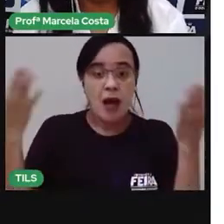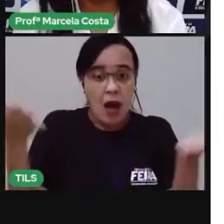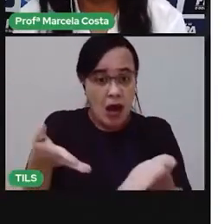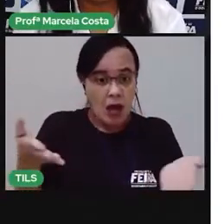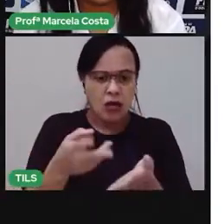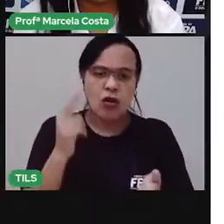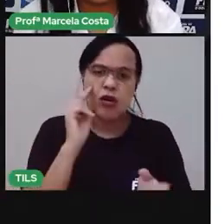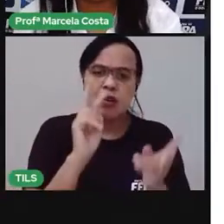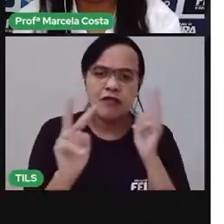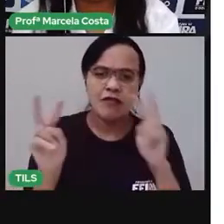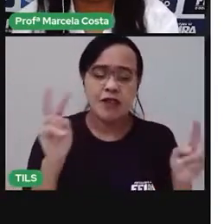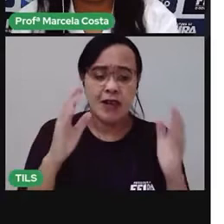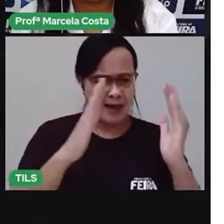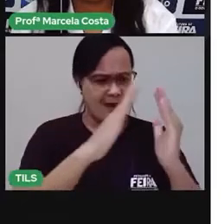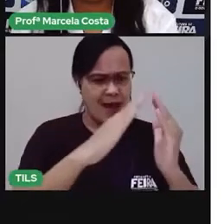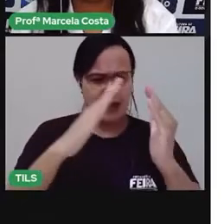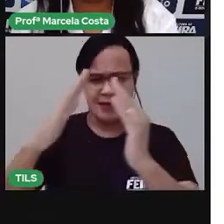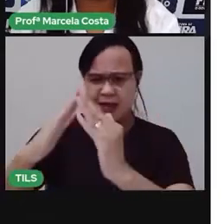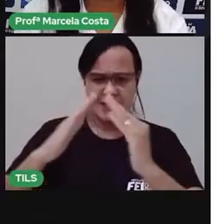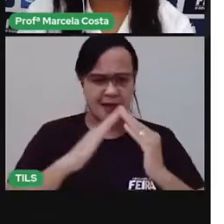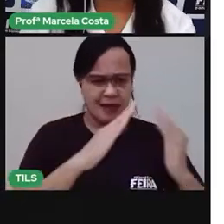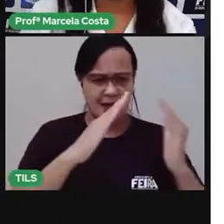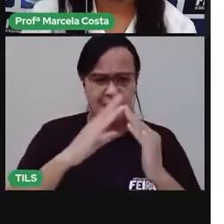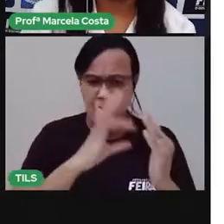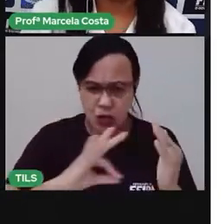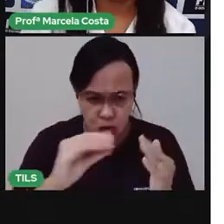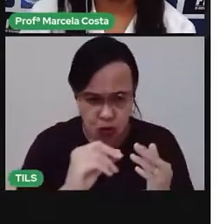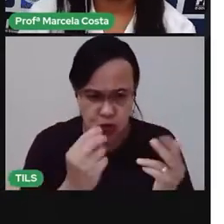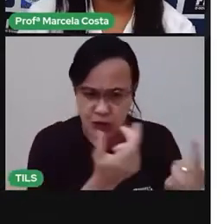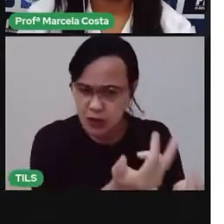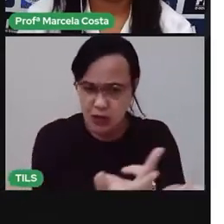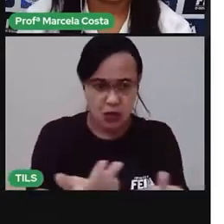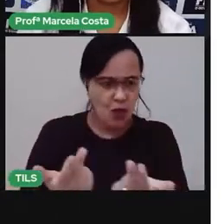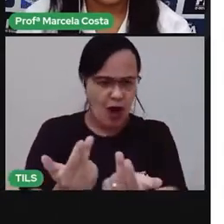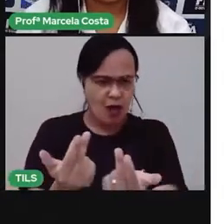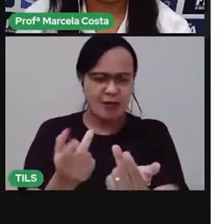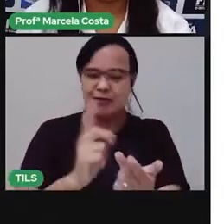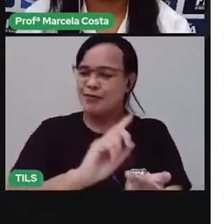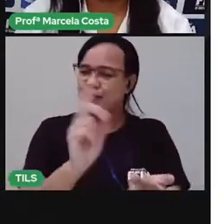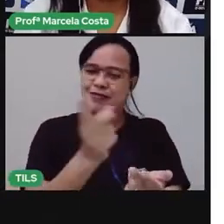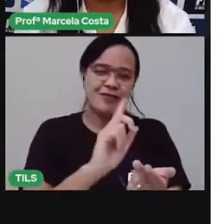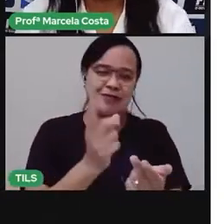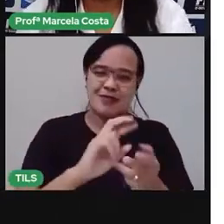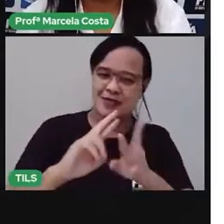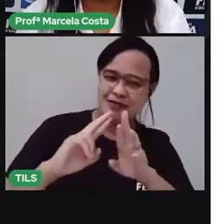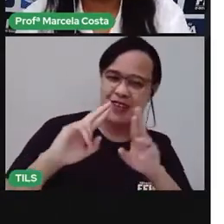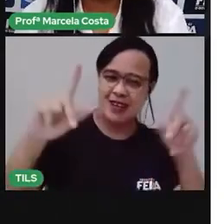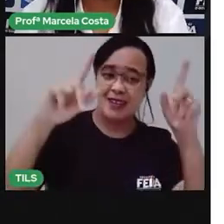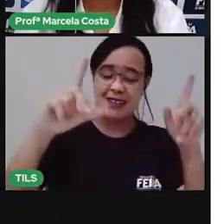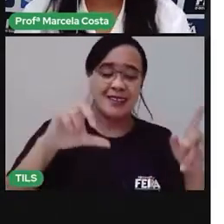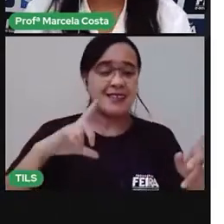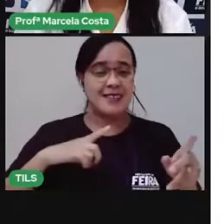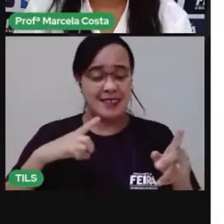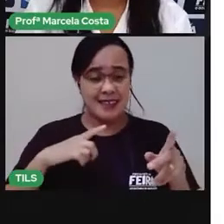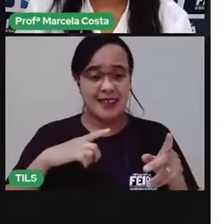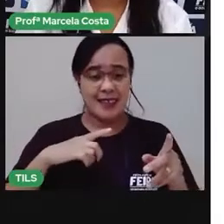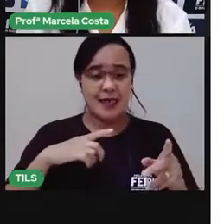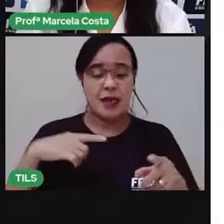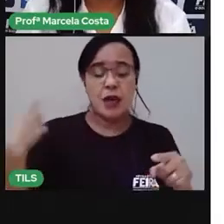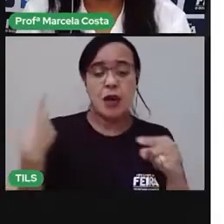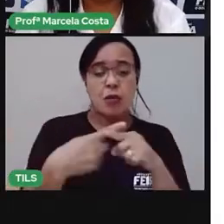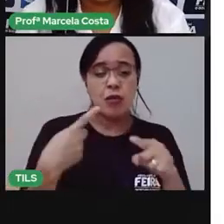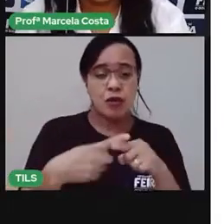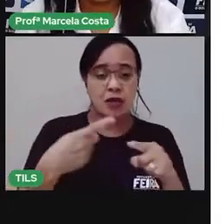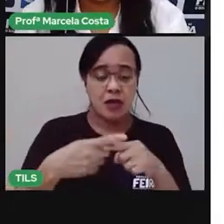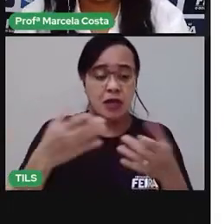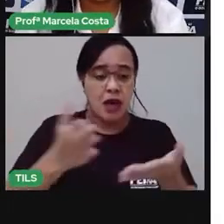mundo tem o mesmo tipo de casa. Depende da cultura, da sociedade. Vamos ver o exemplo da casa típica